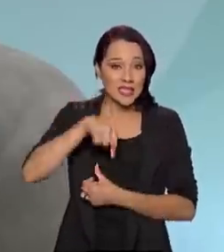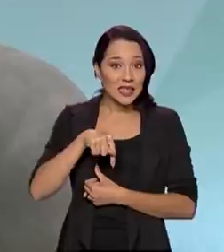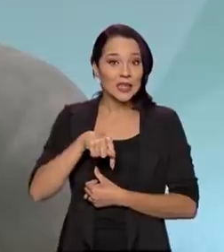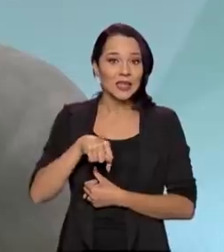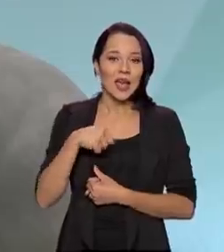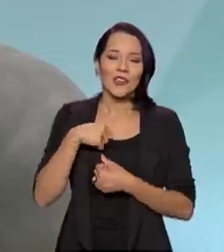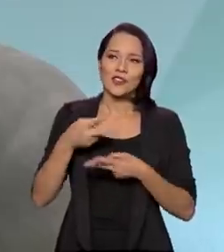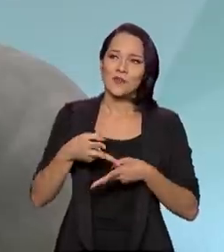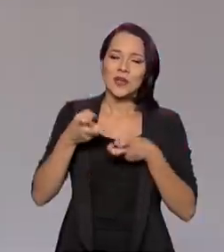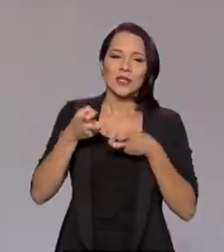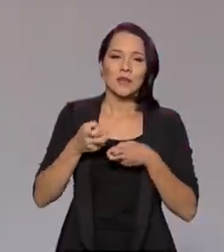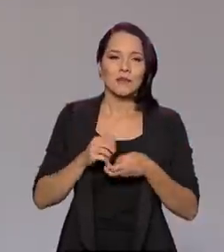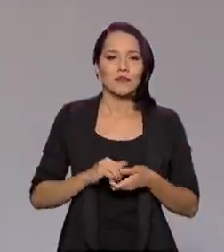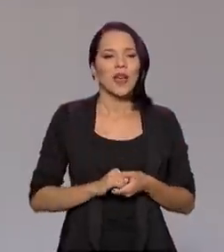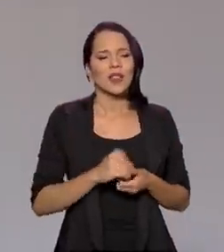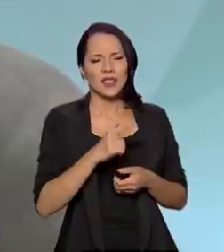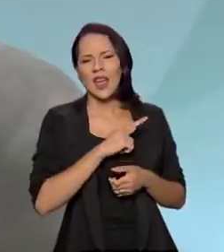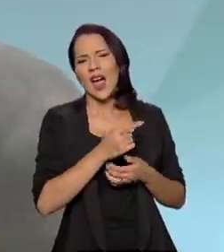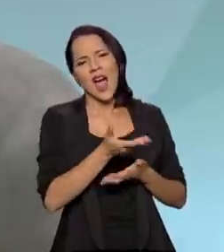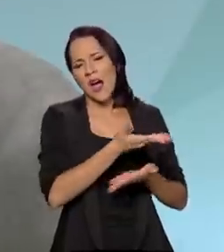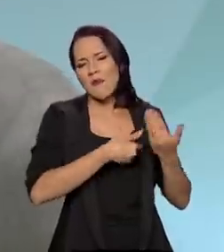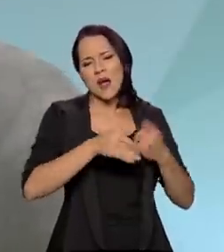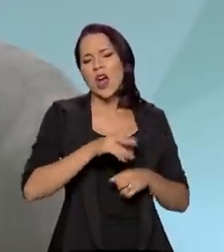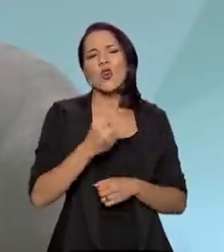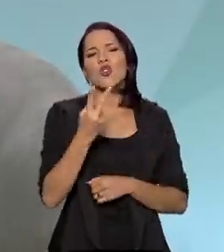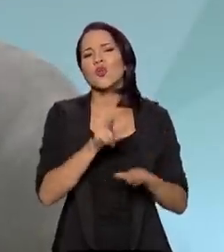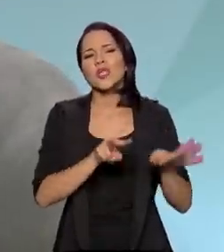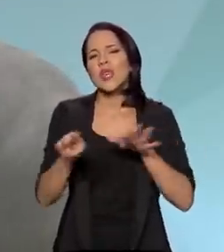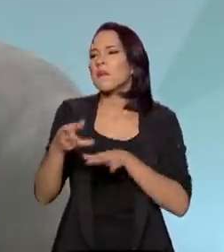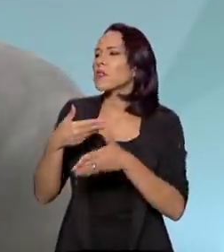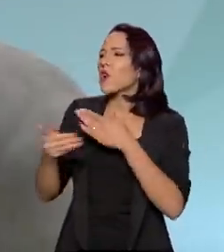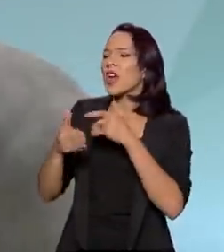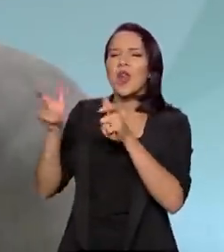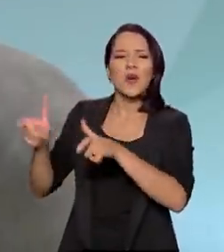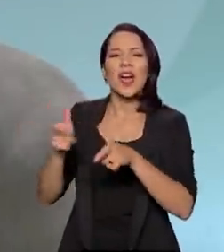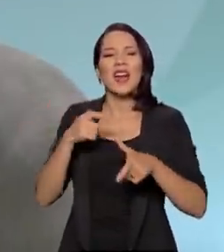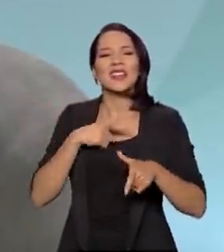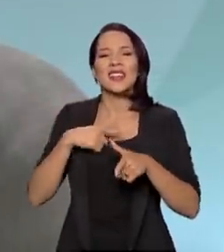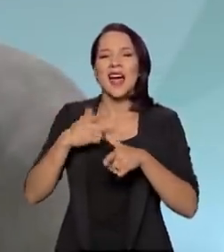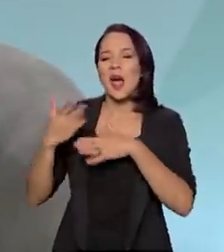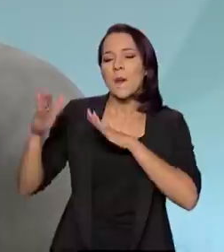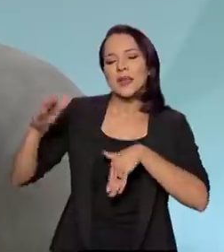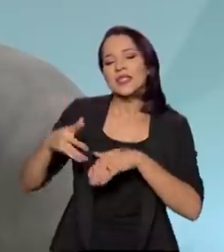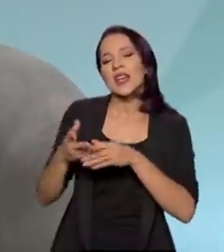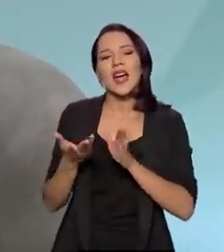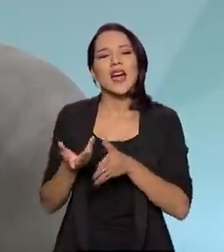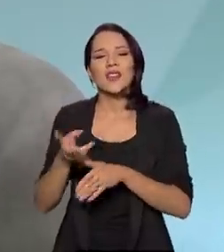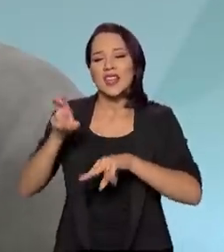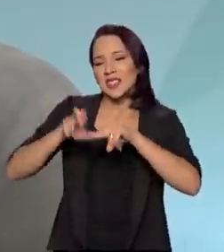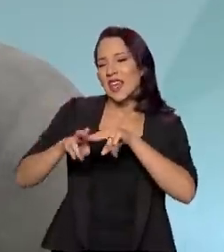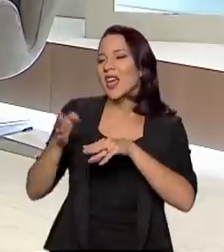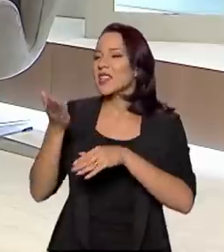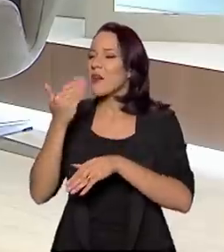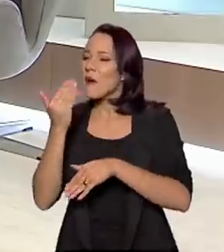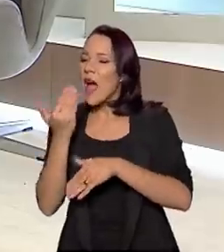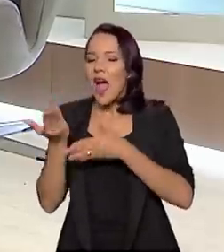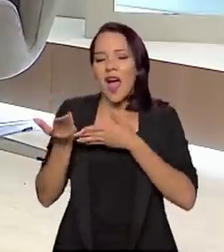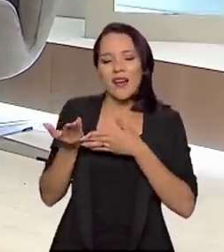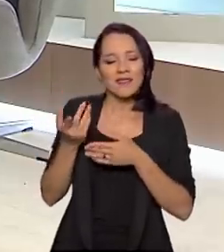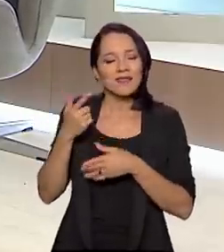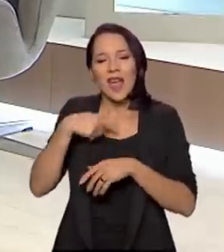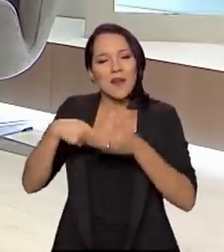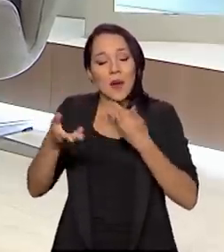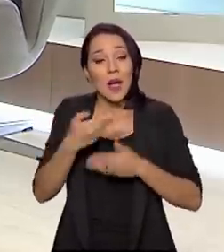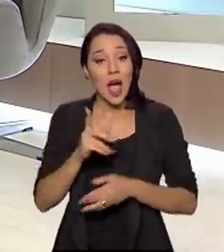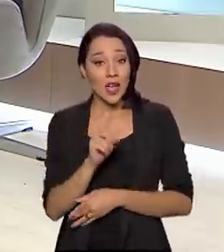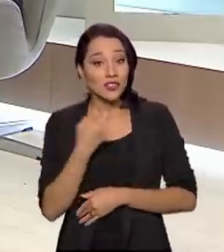percebe que o estrangeiro... Com a integração muito maior. É, com duas semanas ele está integrado em Copacabana, sentando vazio, pé de chope, não sei o que. É uma... a gente tem